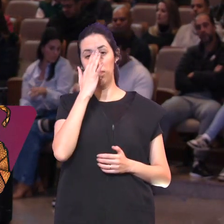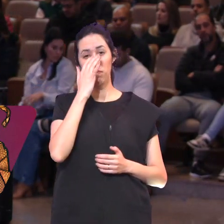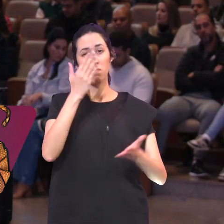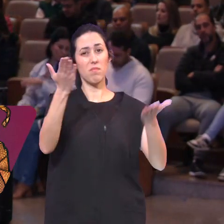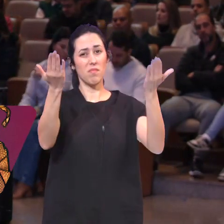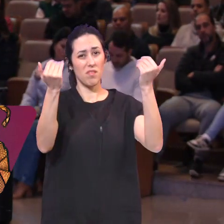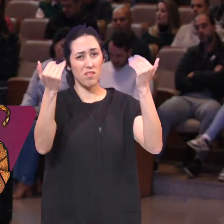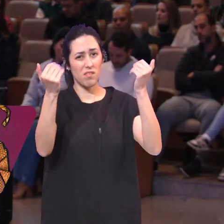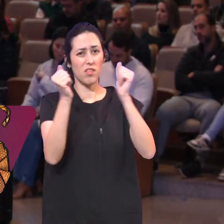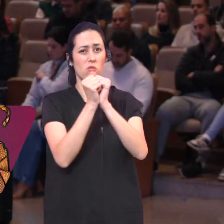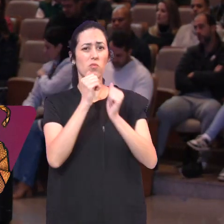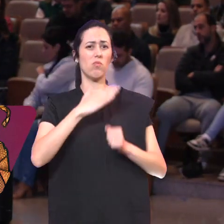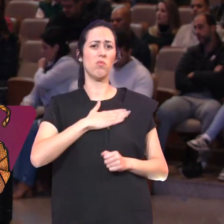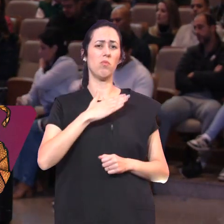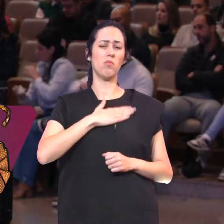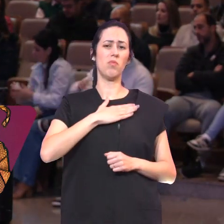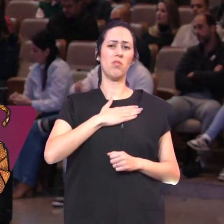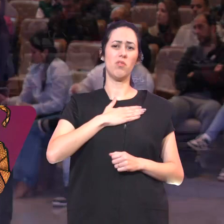Vinde a mim